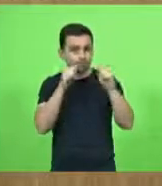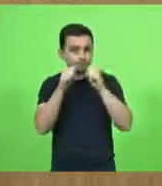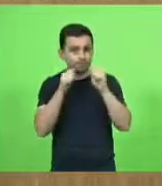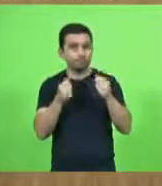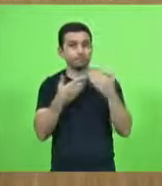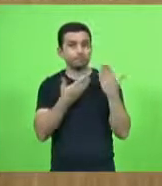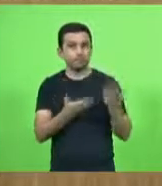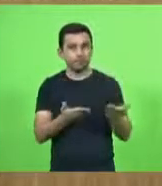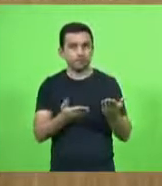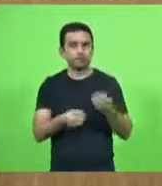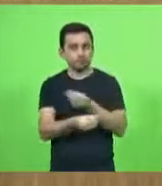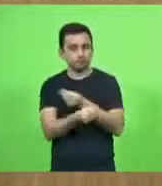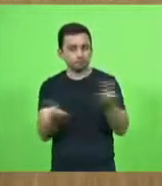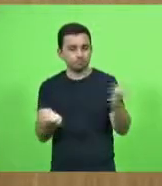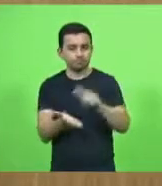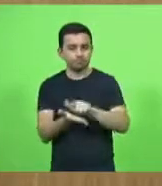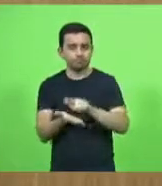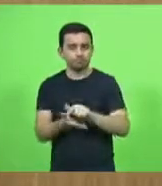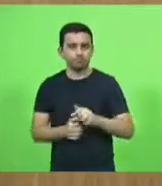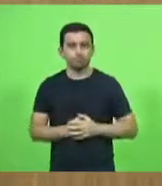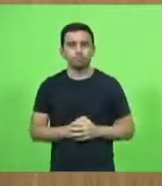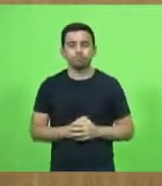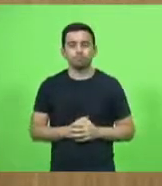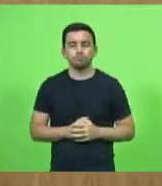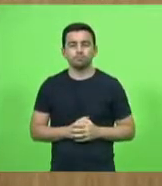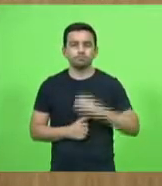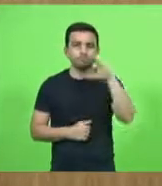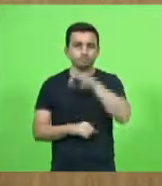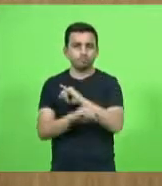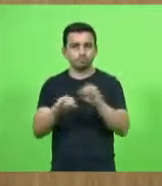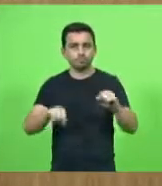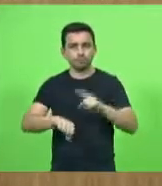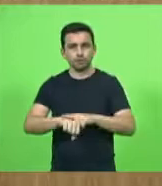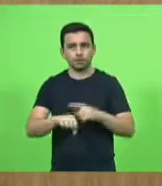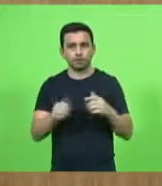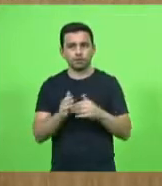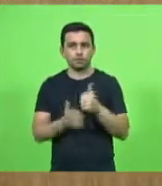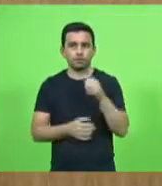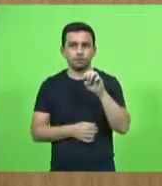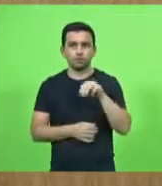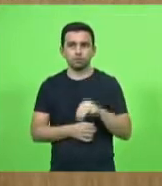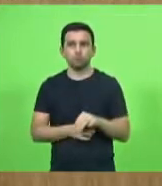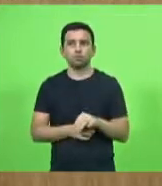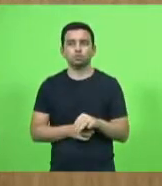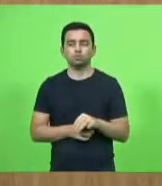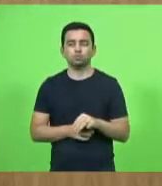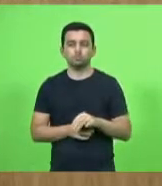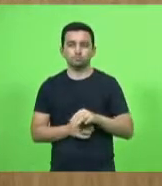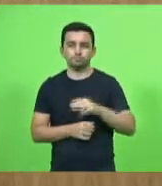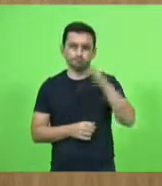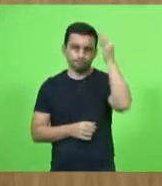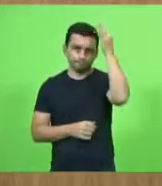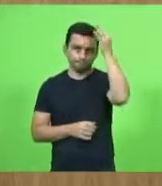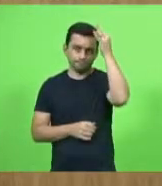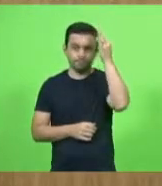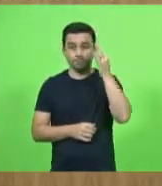distribuição do expediente. Breves comunicações, pelo tempo de até 10 minutos, fará uso da palavra o deputado Filipe Estevam.